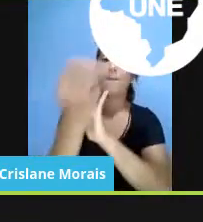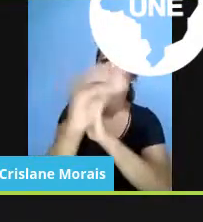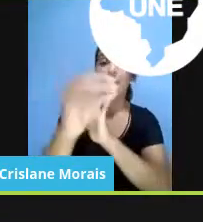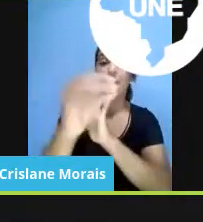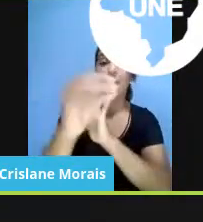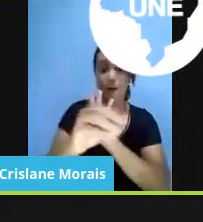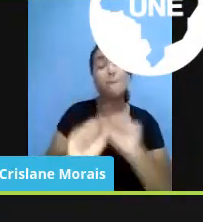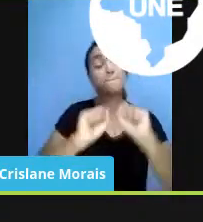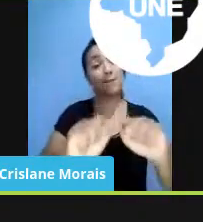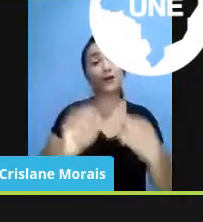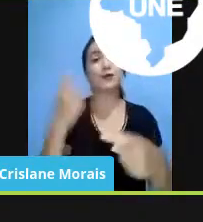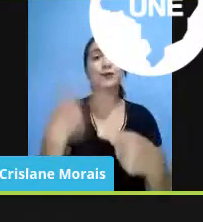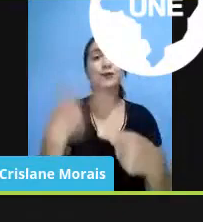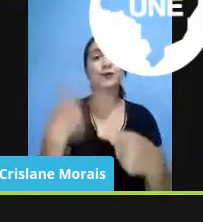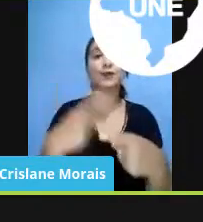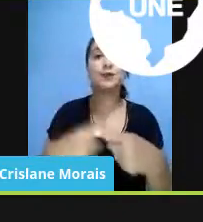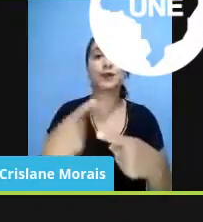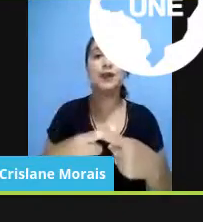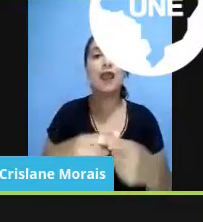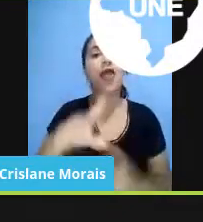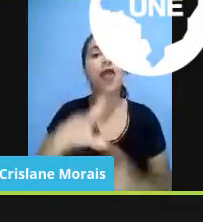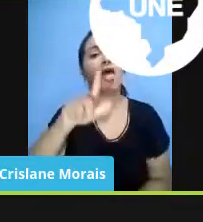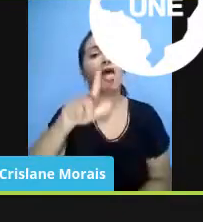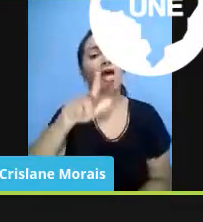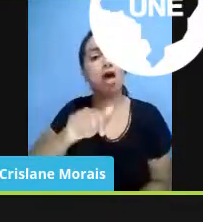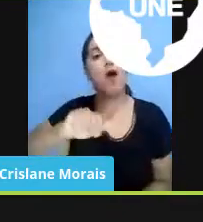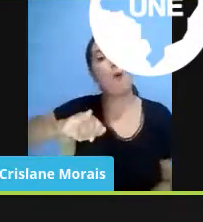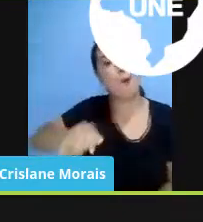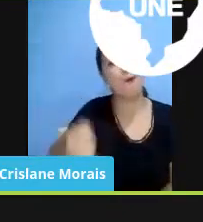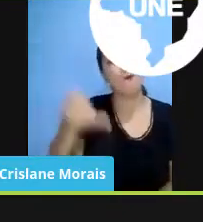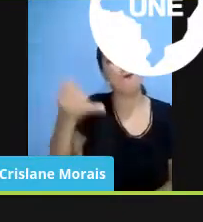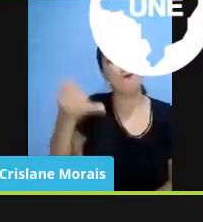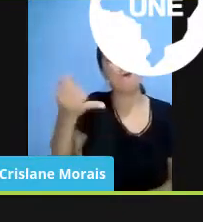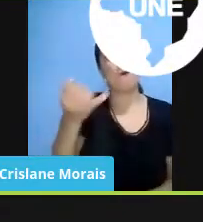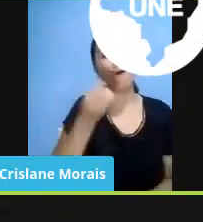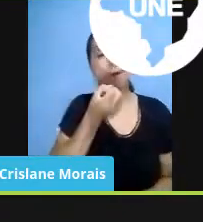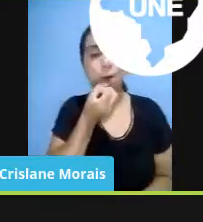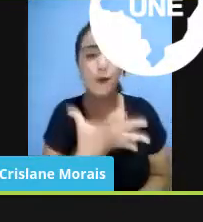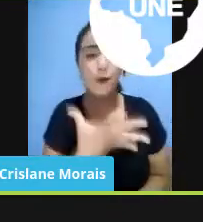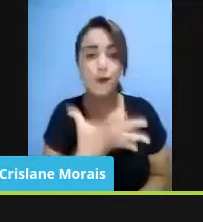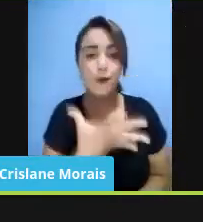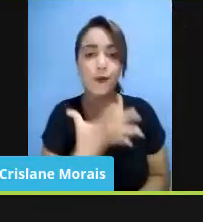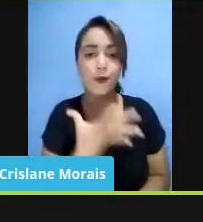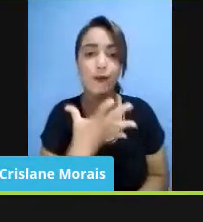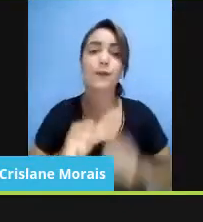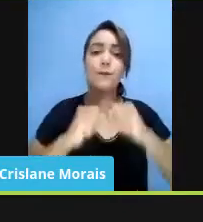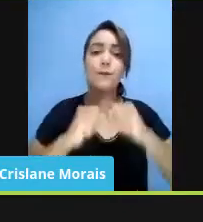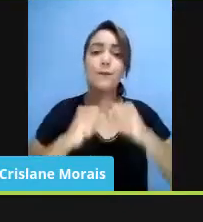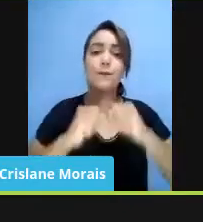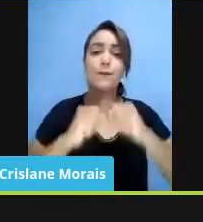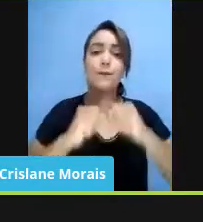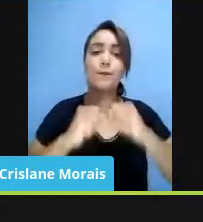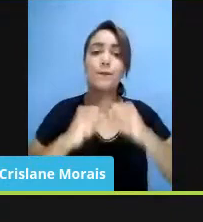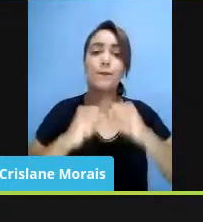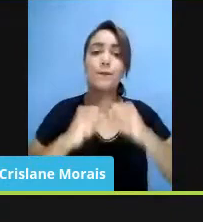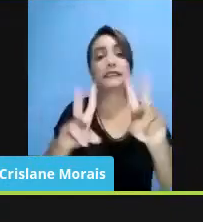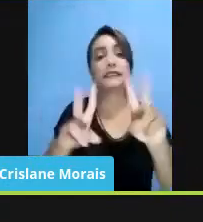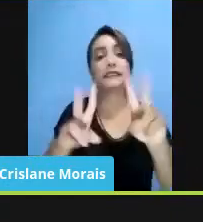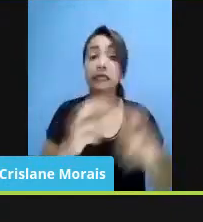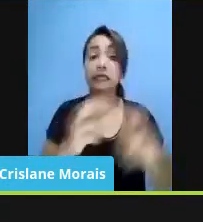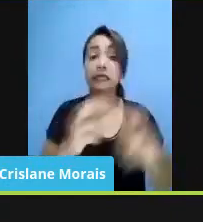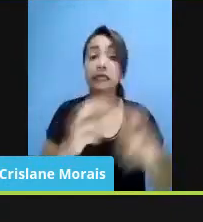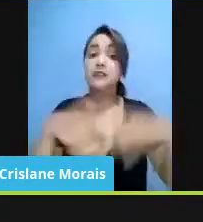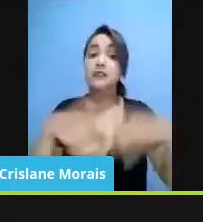porque acho que é uma oportunidade muito boa de poder a gente ir dialogando aqui sobre temas importantes. Então, já